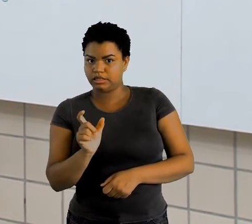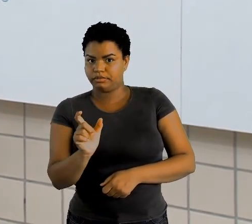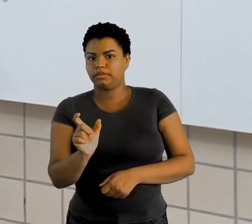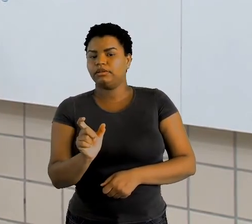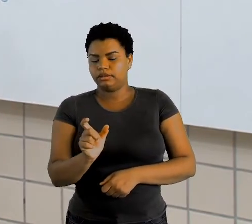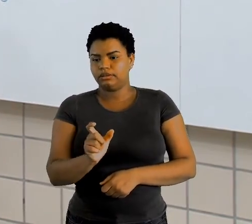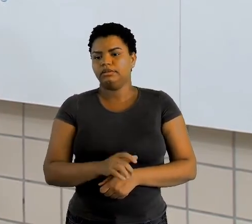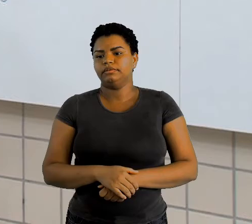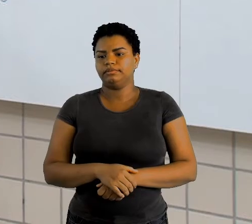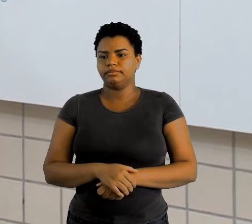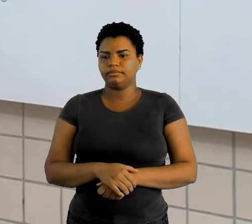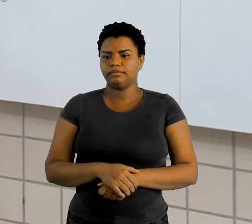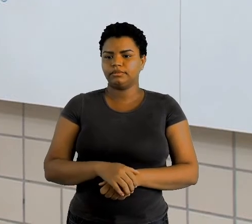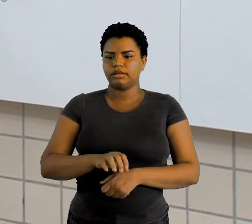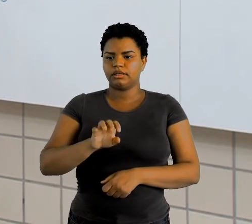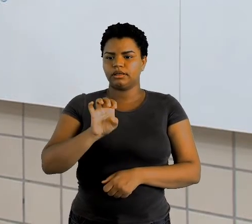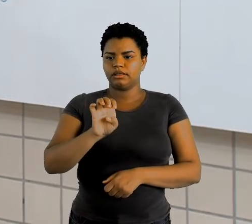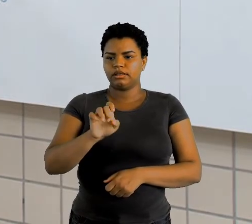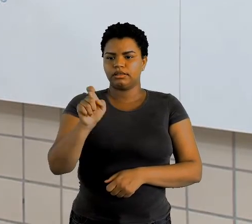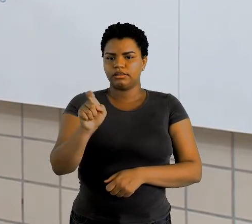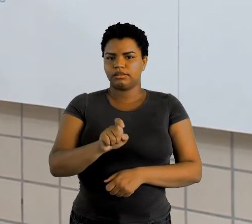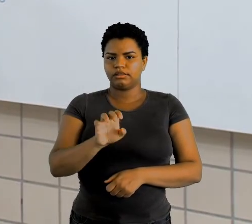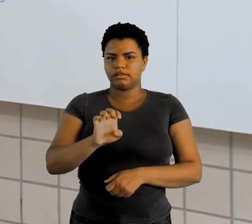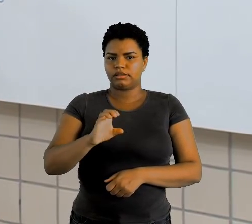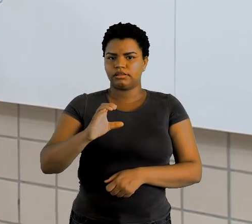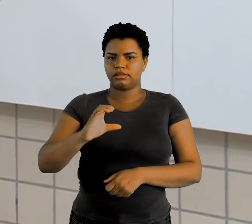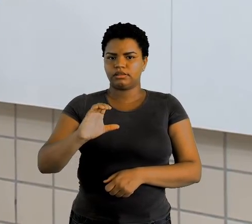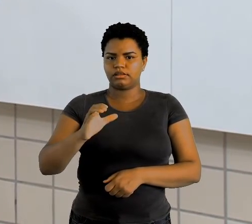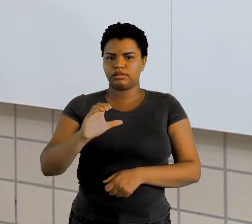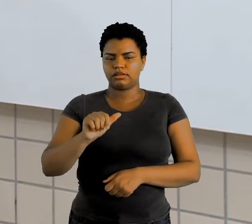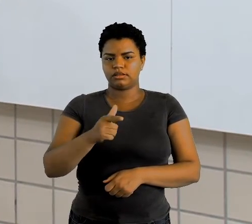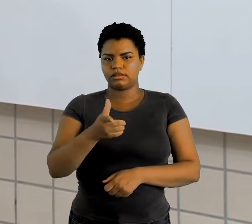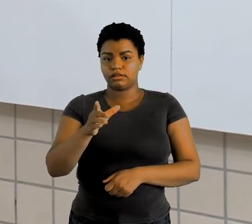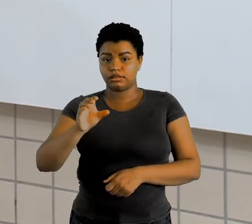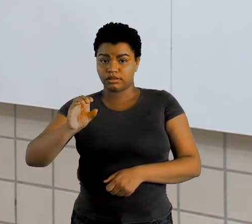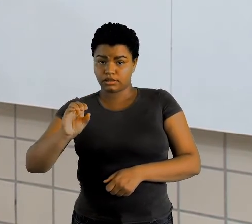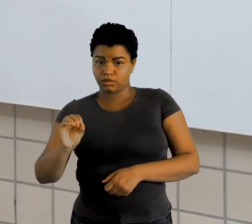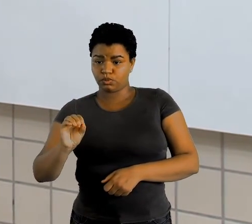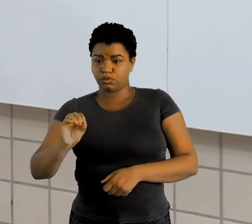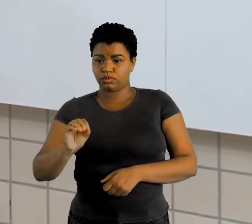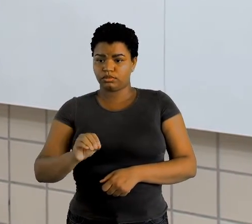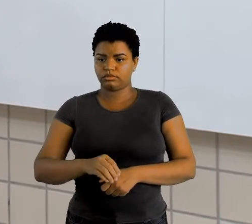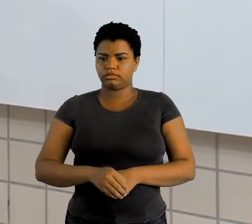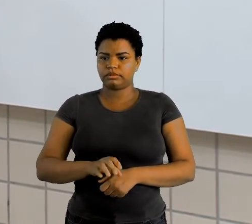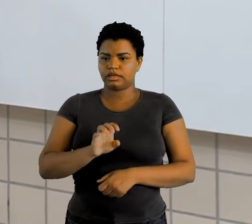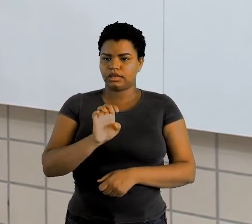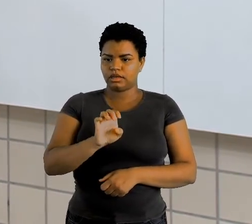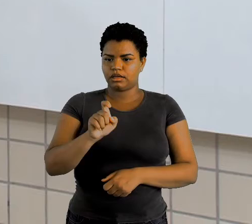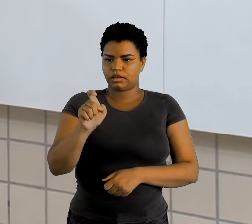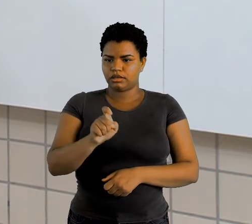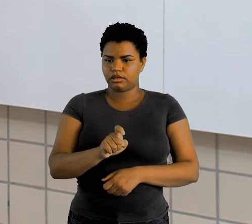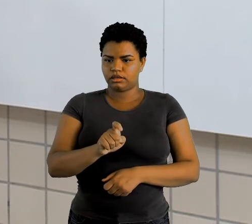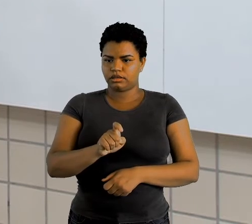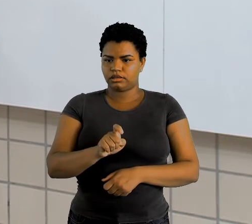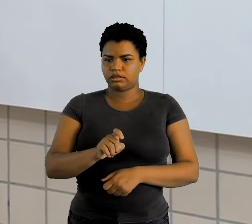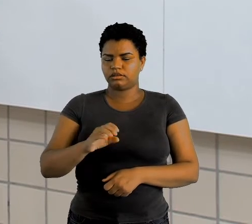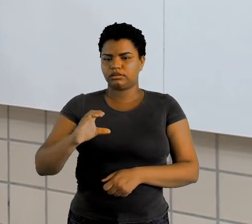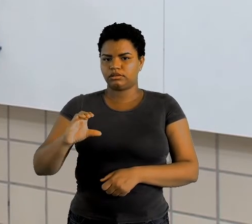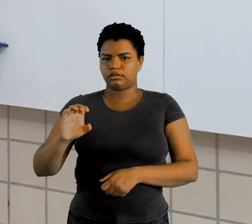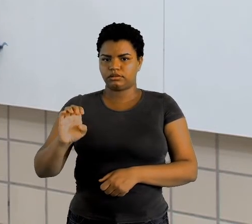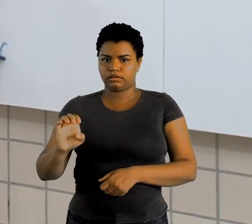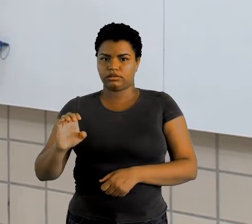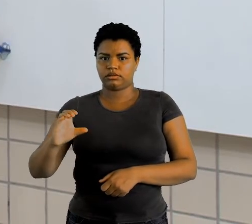exceção ex-ce-ção